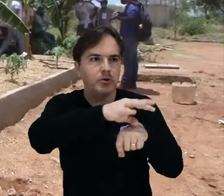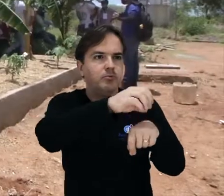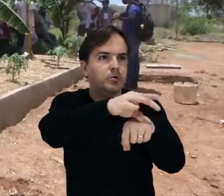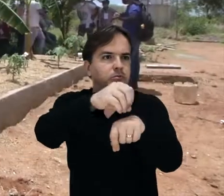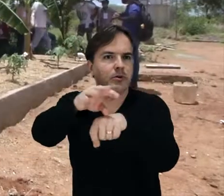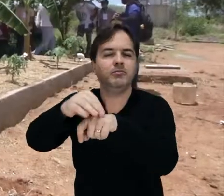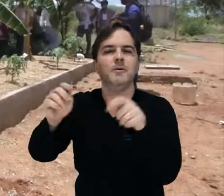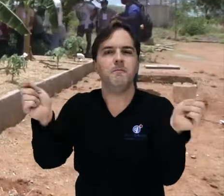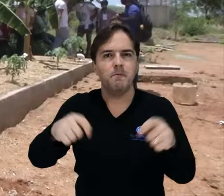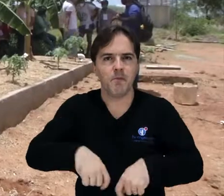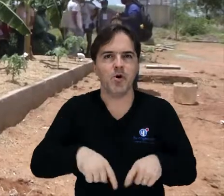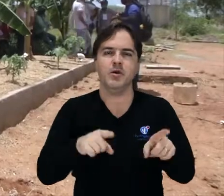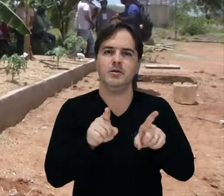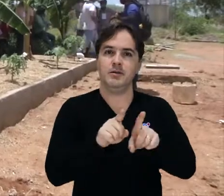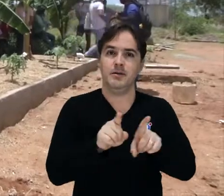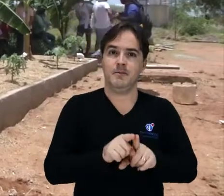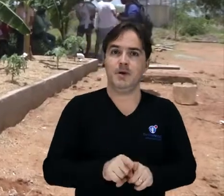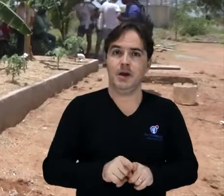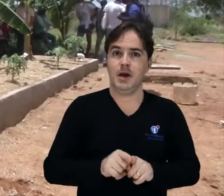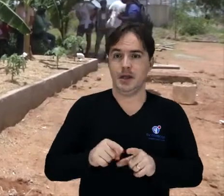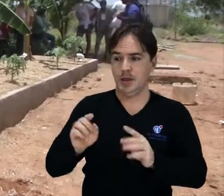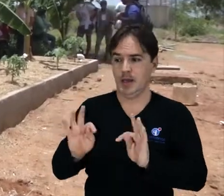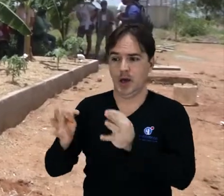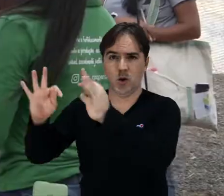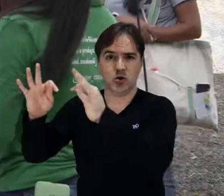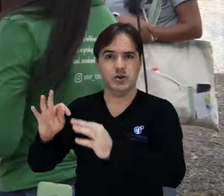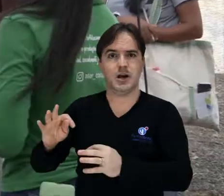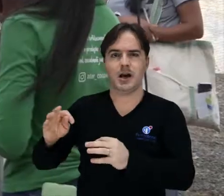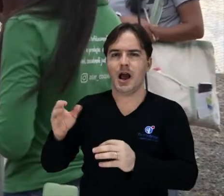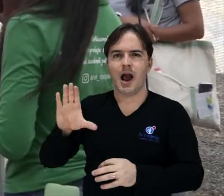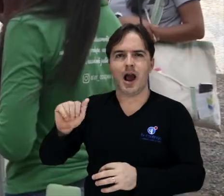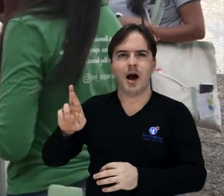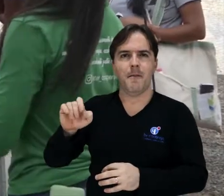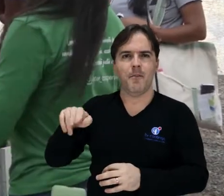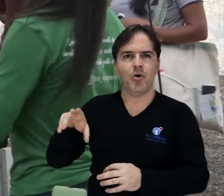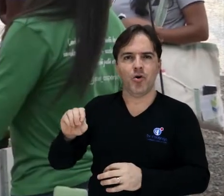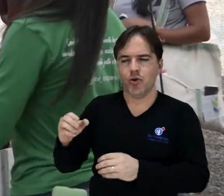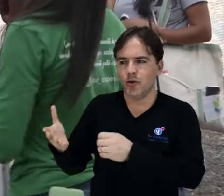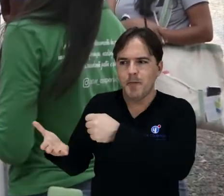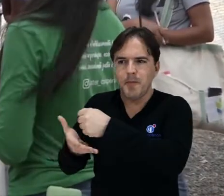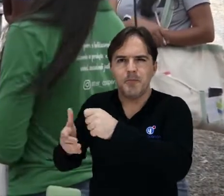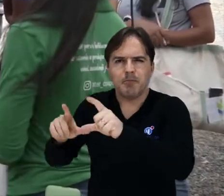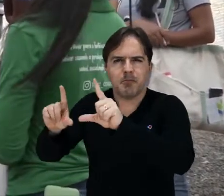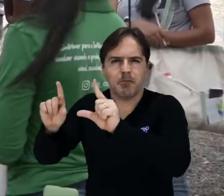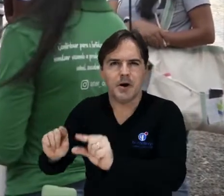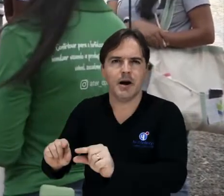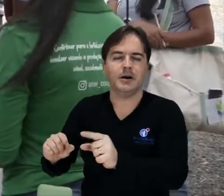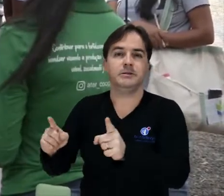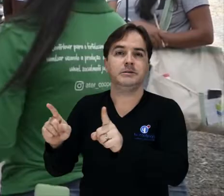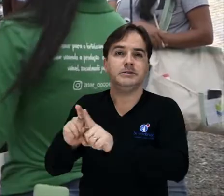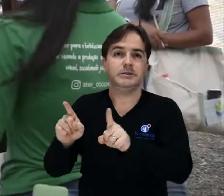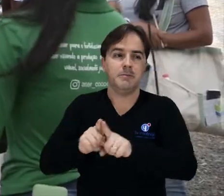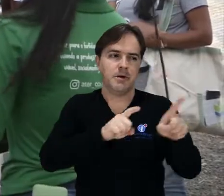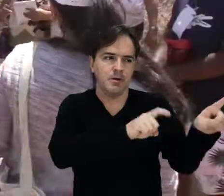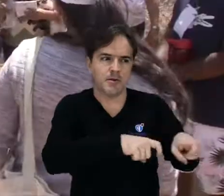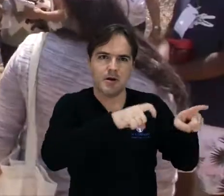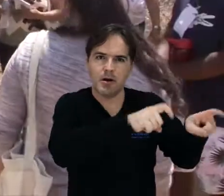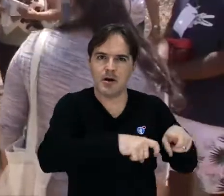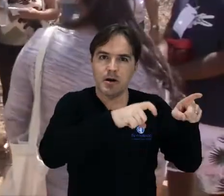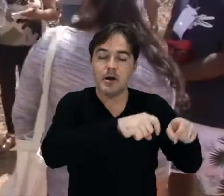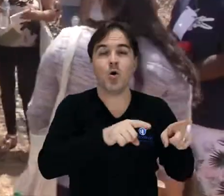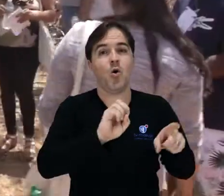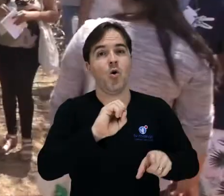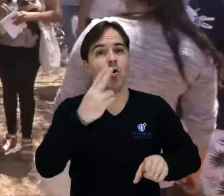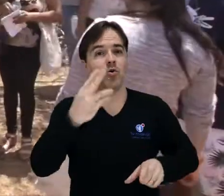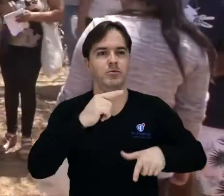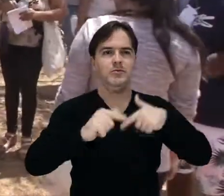agricultura de baixa emissão de carbono, principalmente para os pequenos produtores e nas organizações onde eles atuam.